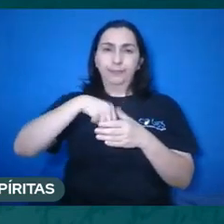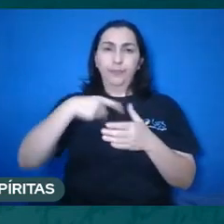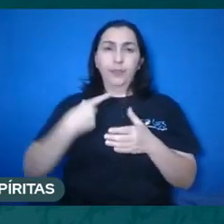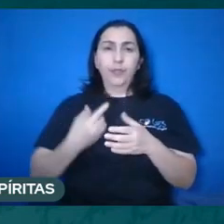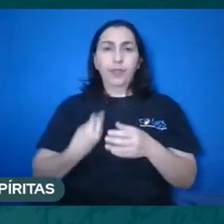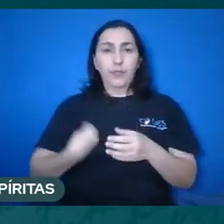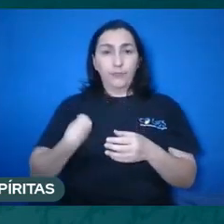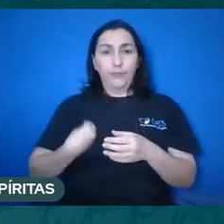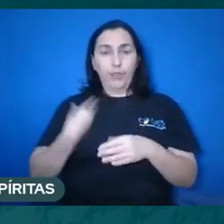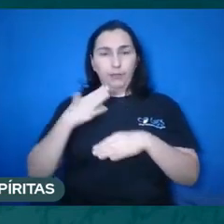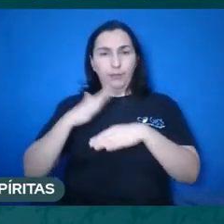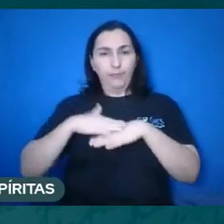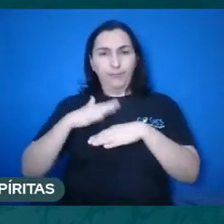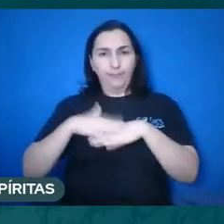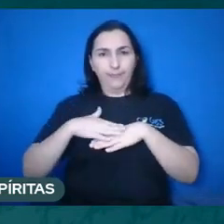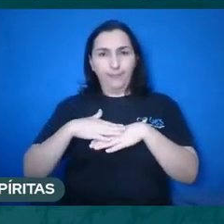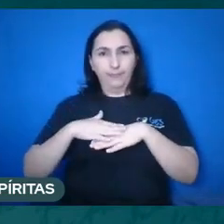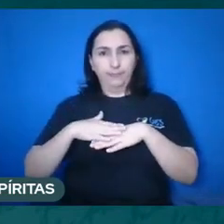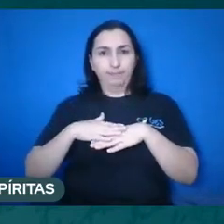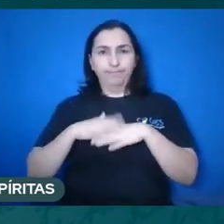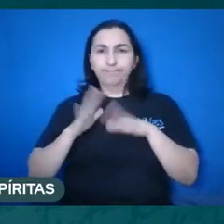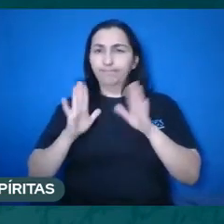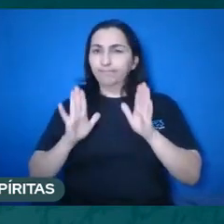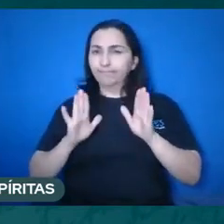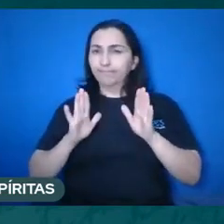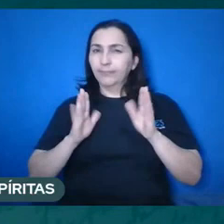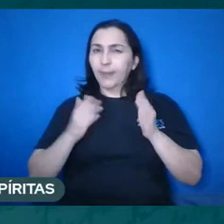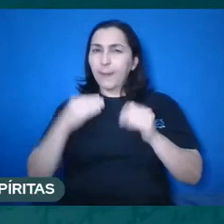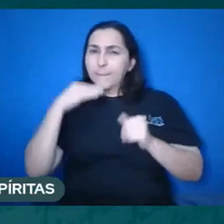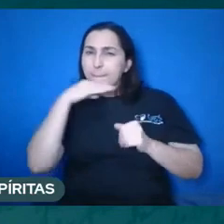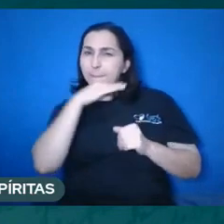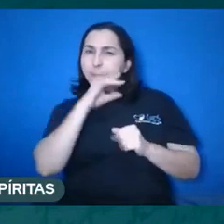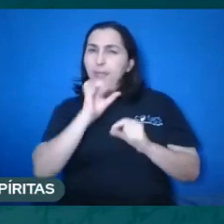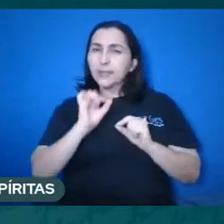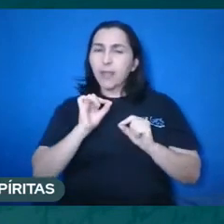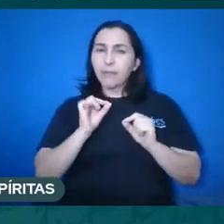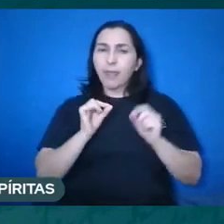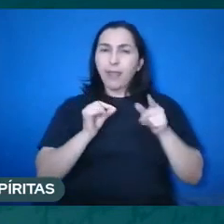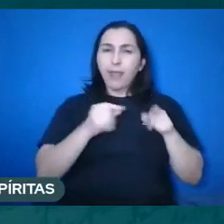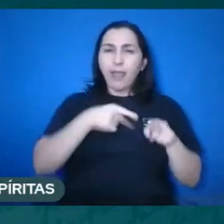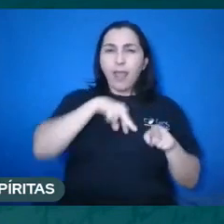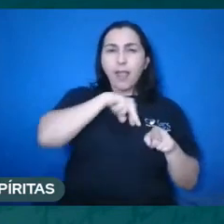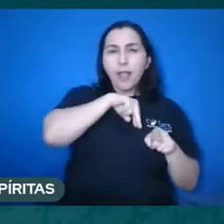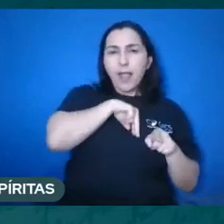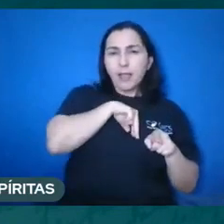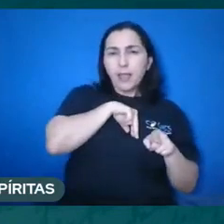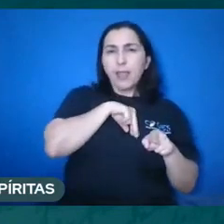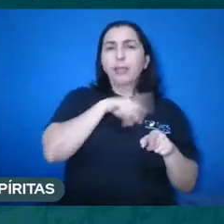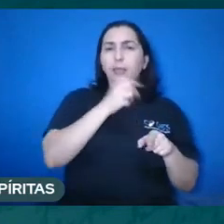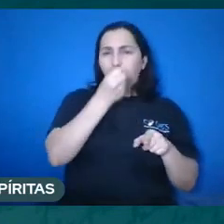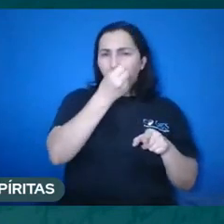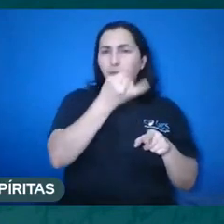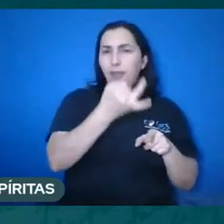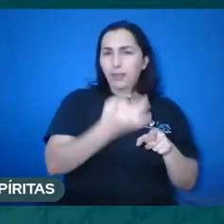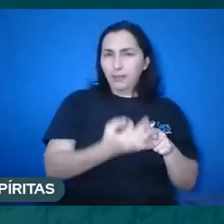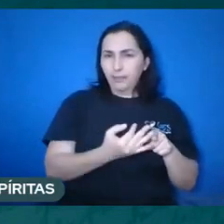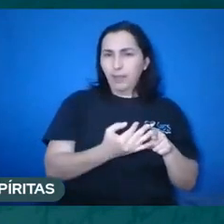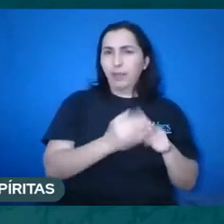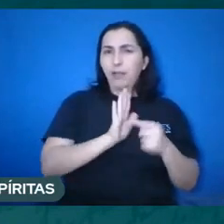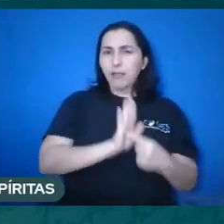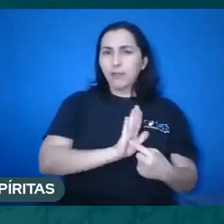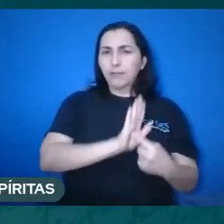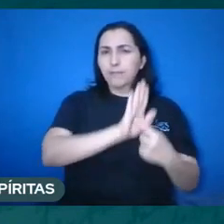a ele. Então, vejamos que a ideia que Kardec quer trazer, e aí Kardec dá um passo à